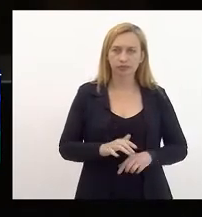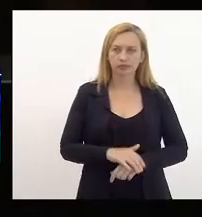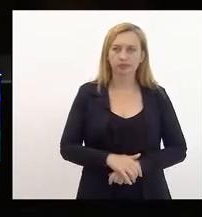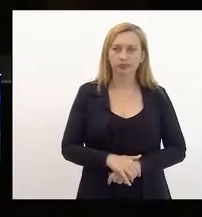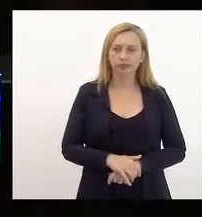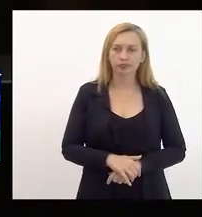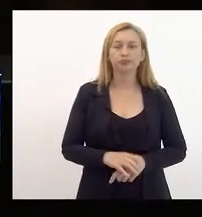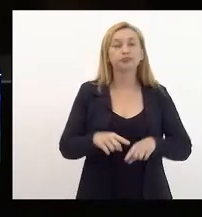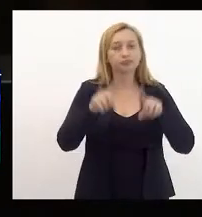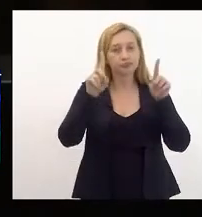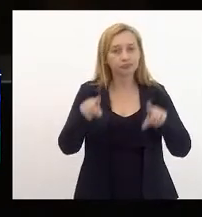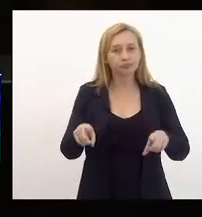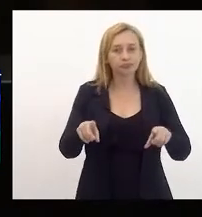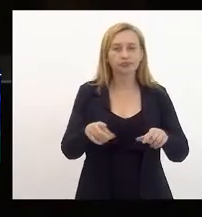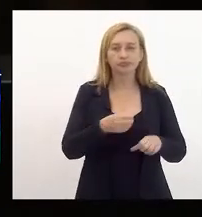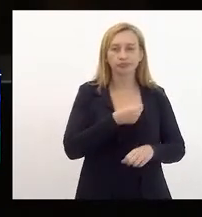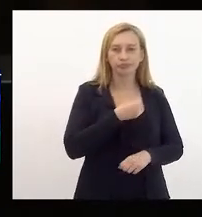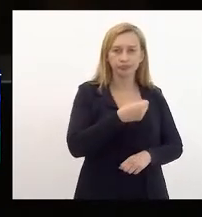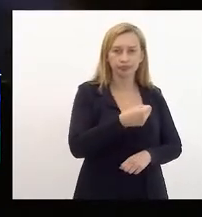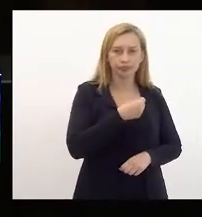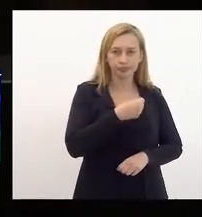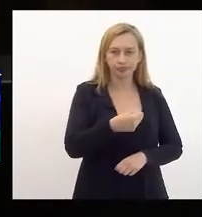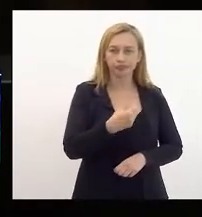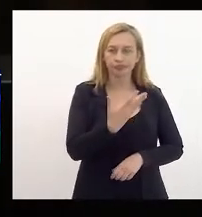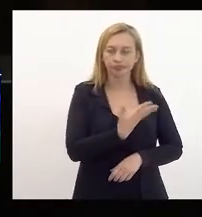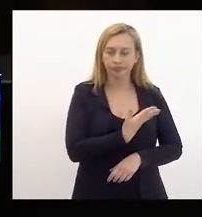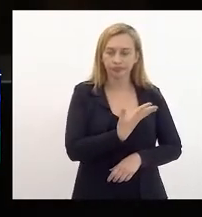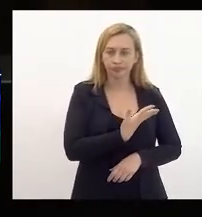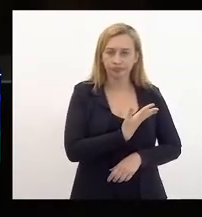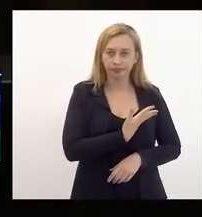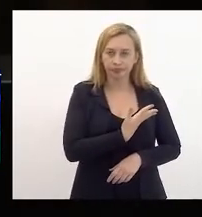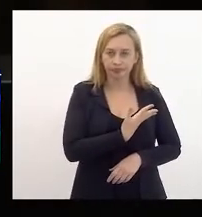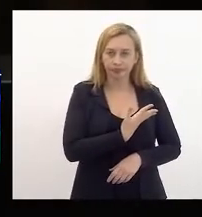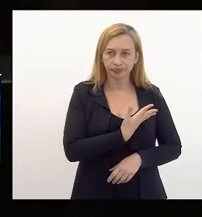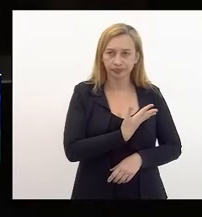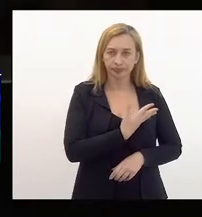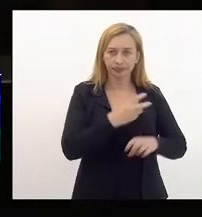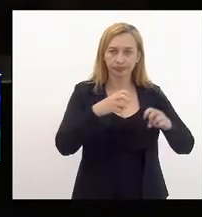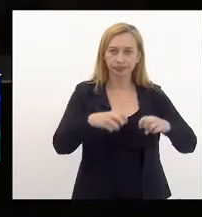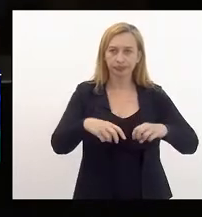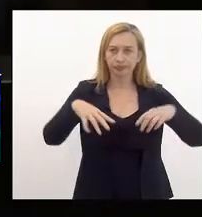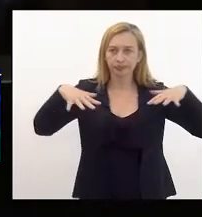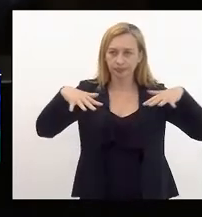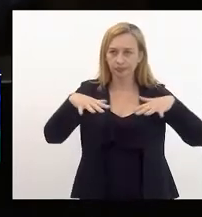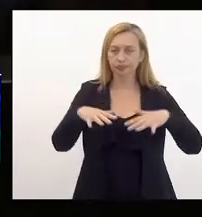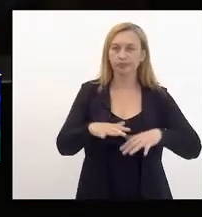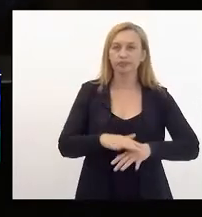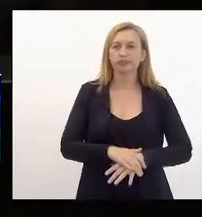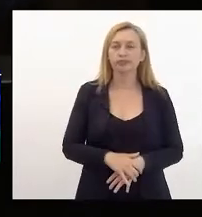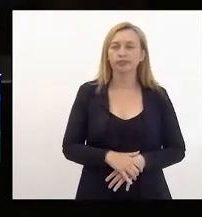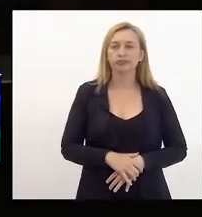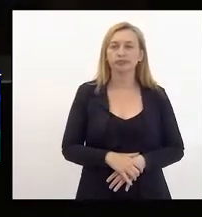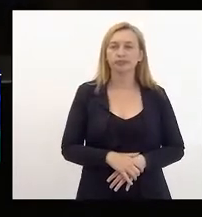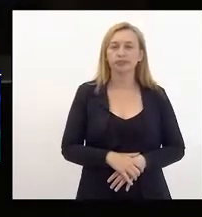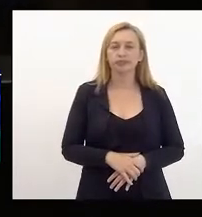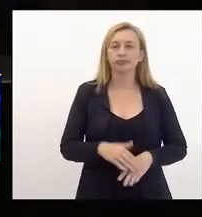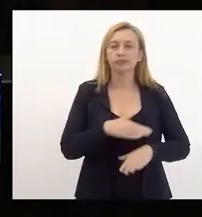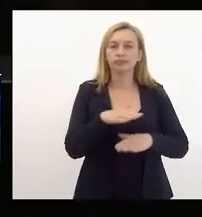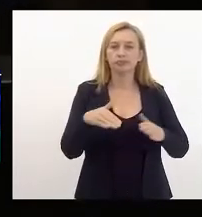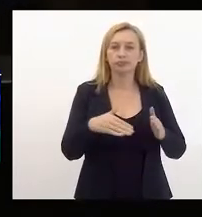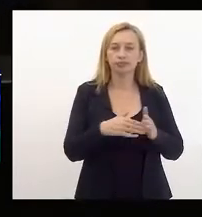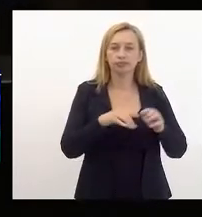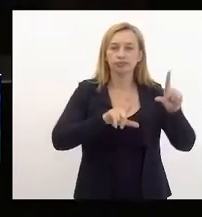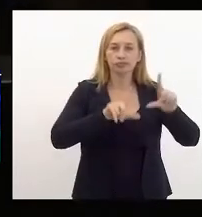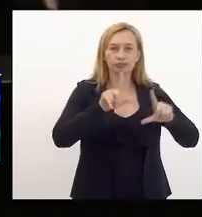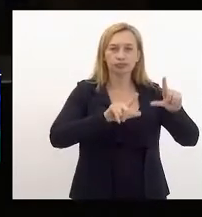funcionários, imprensa, companheiros e companheiras que ocupam as dependências da galeria, aqueles que nos